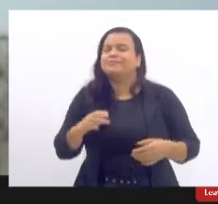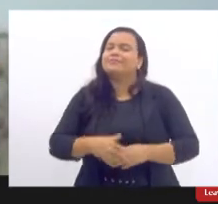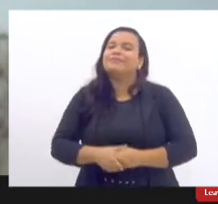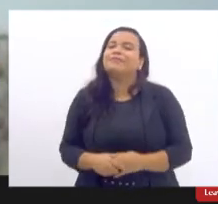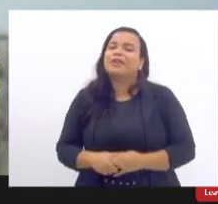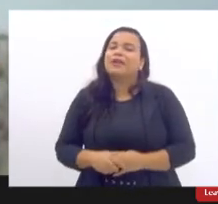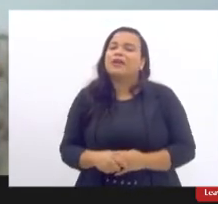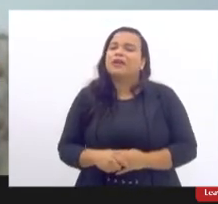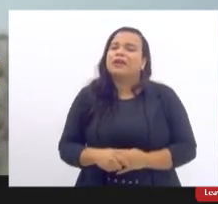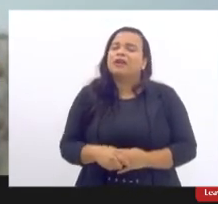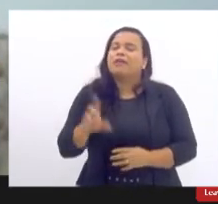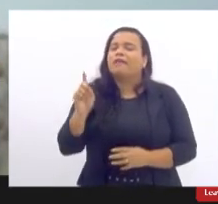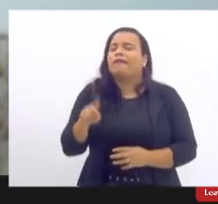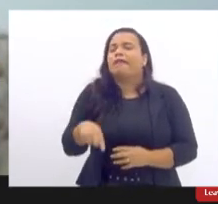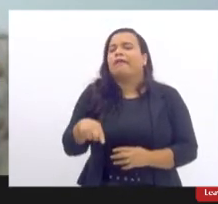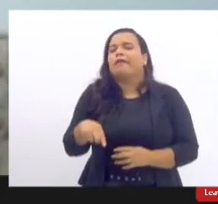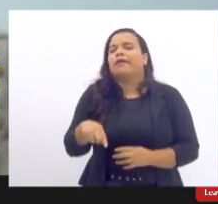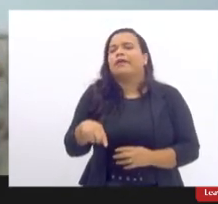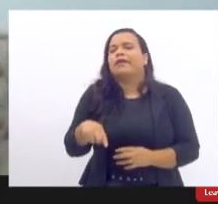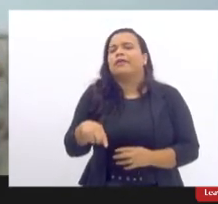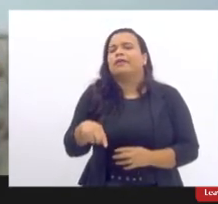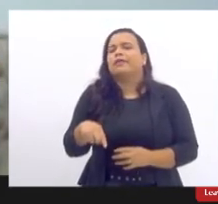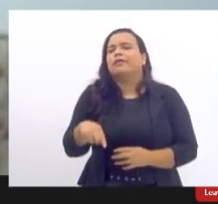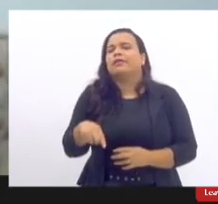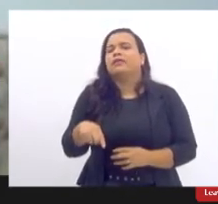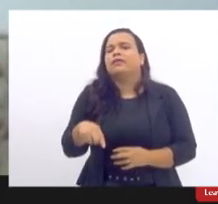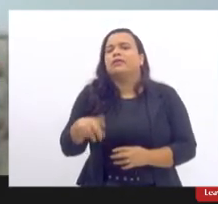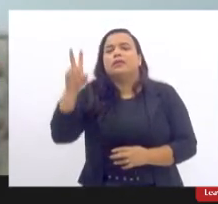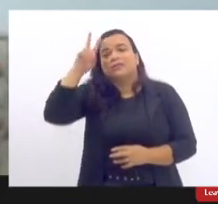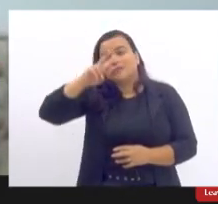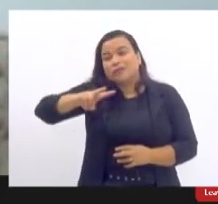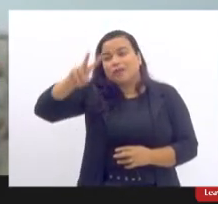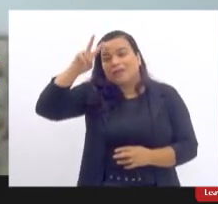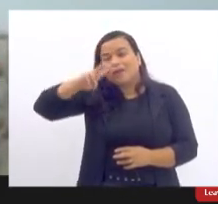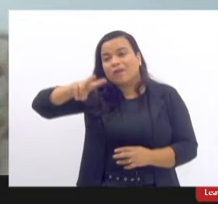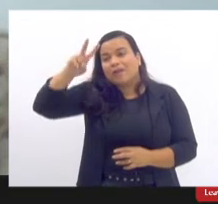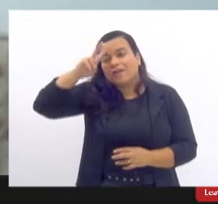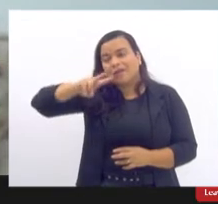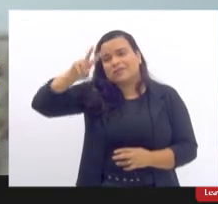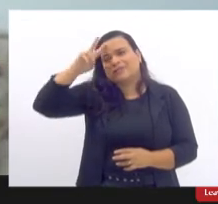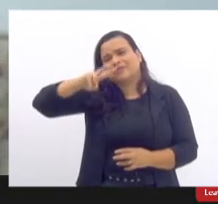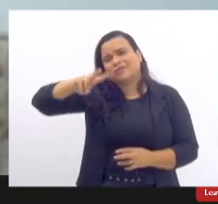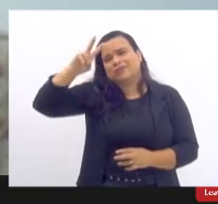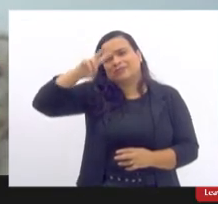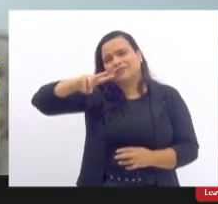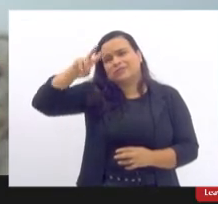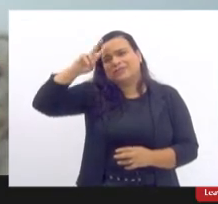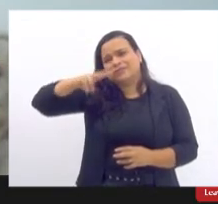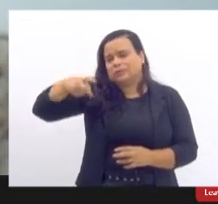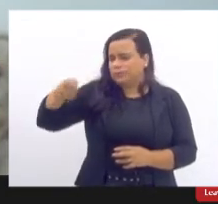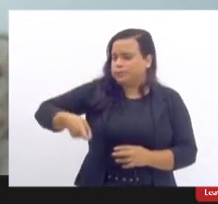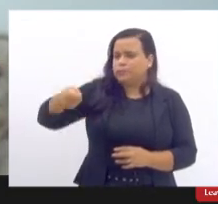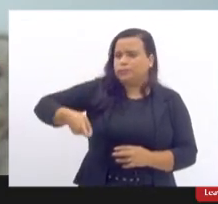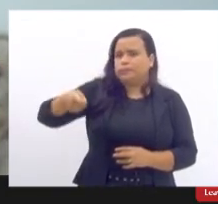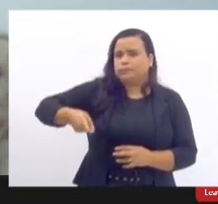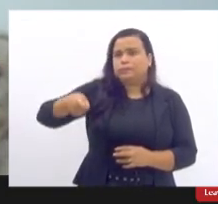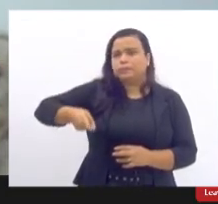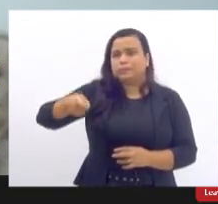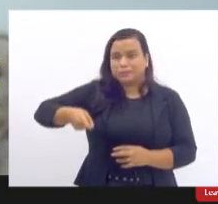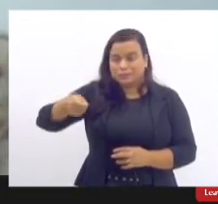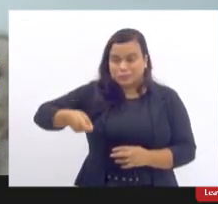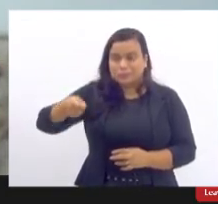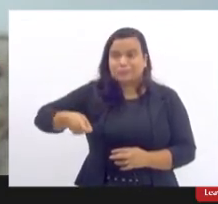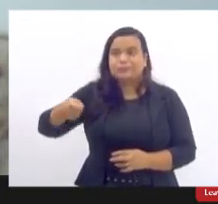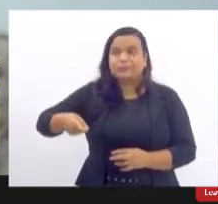que é um chamado histórico, a mão pesada do patriarcalismo, ou seja, um histórico de